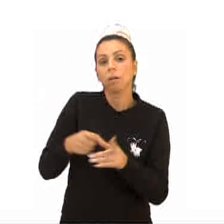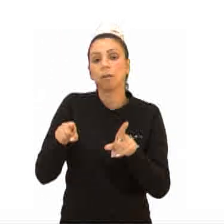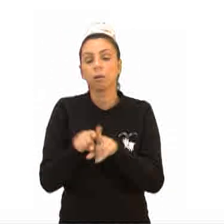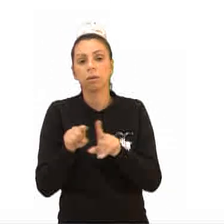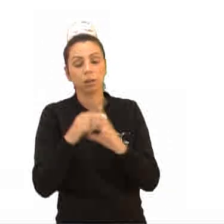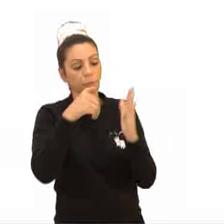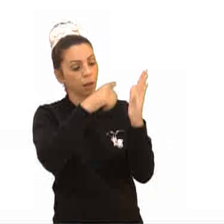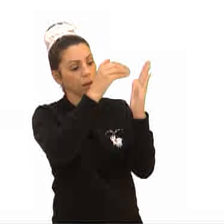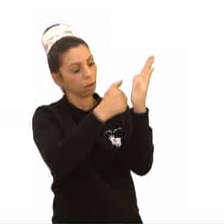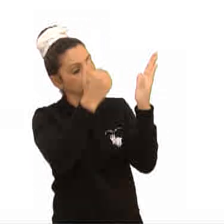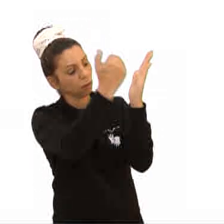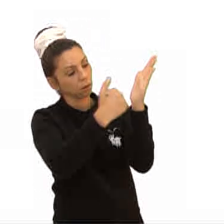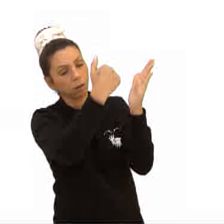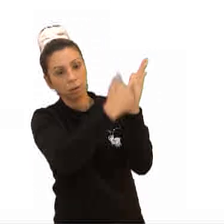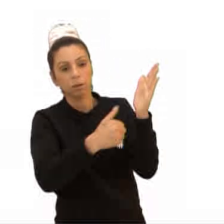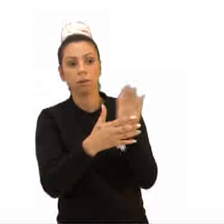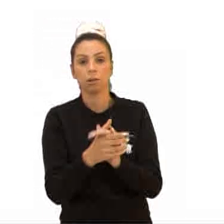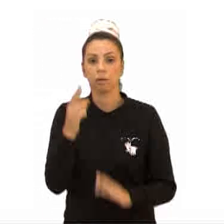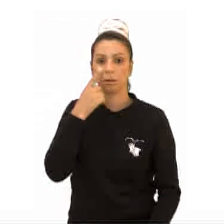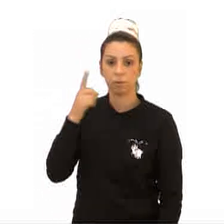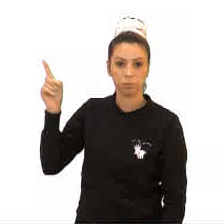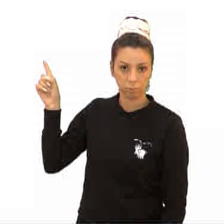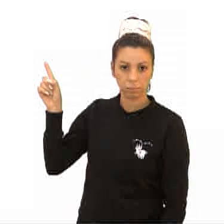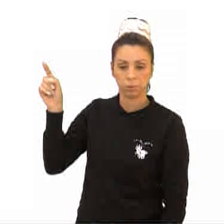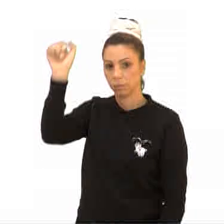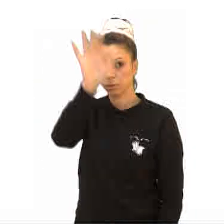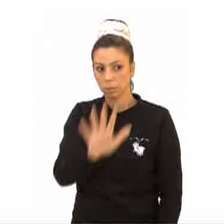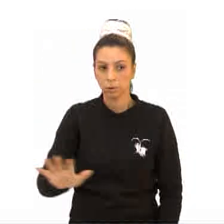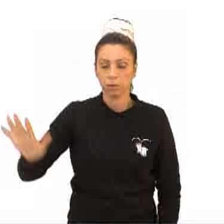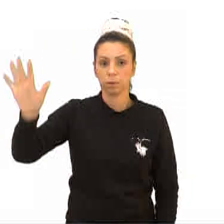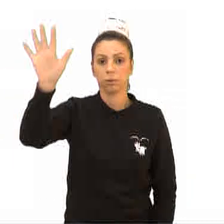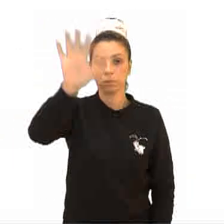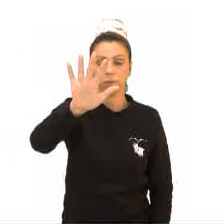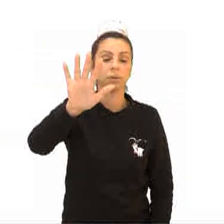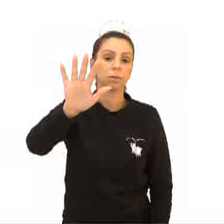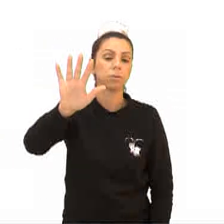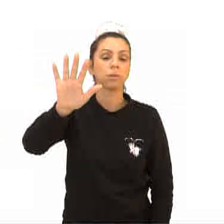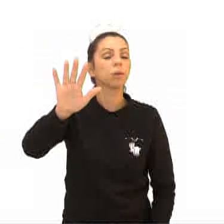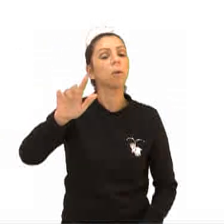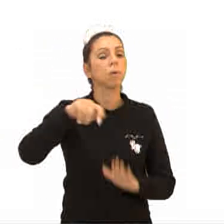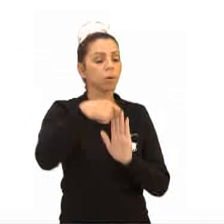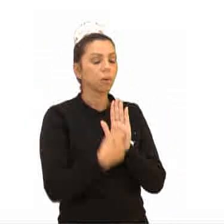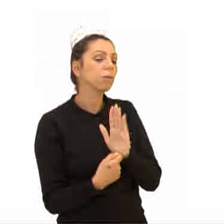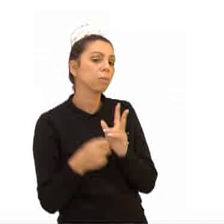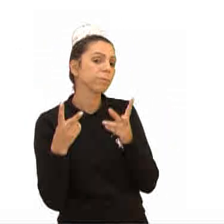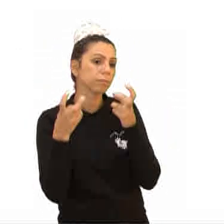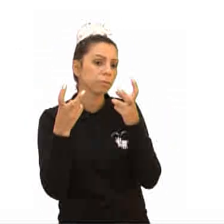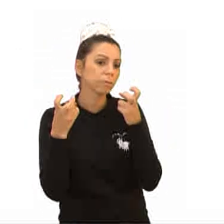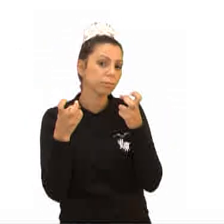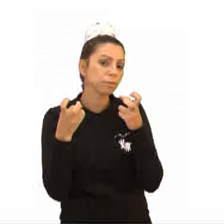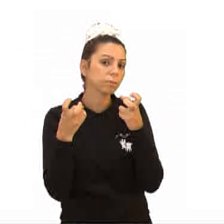raspados. Na figura Serra da Capivária do Piauí, com base no texto, identifica-se.